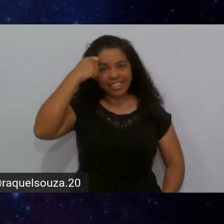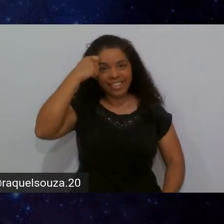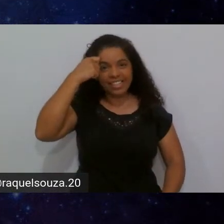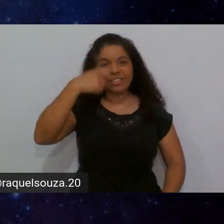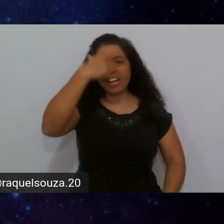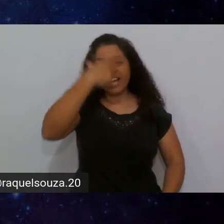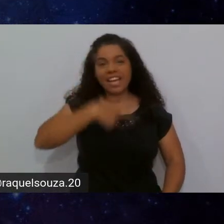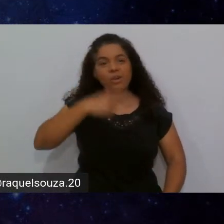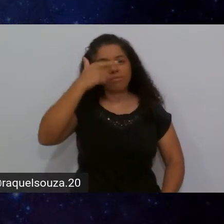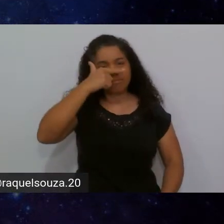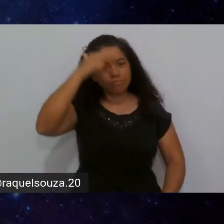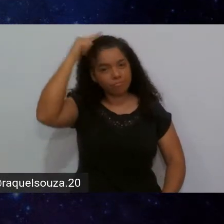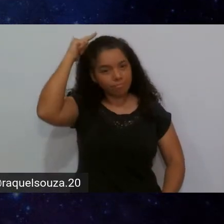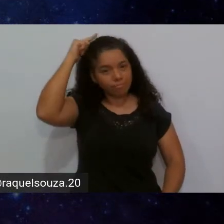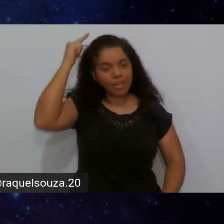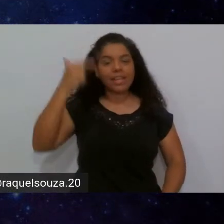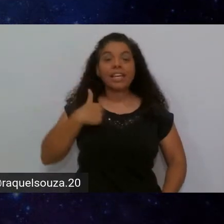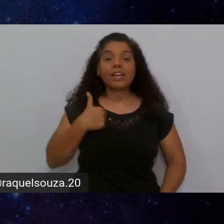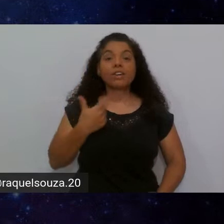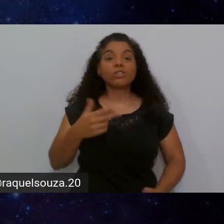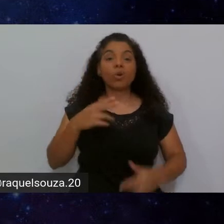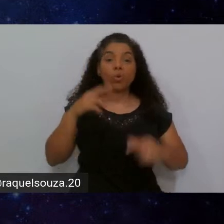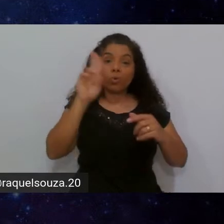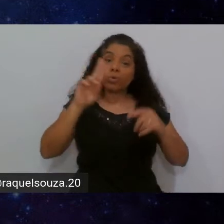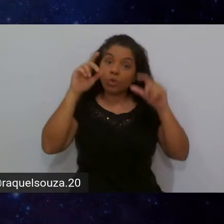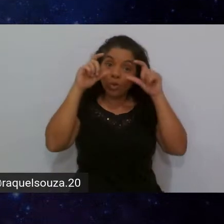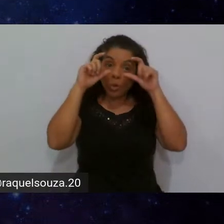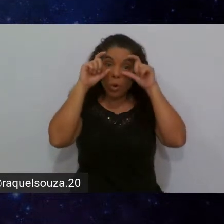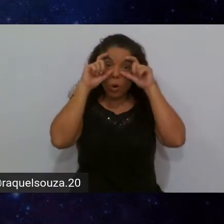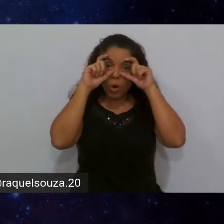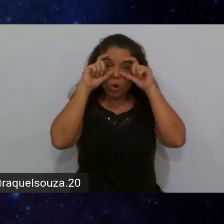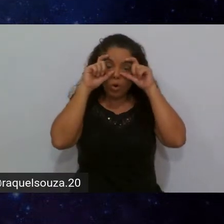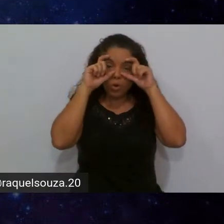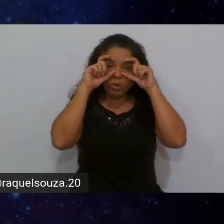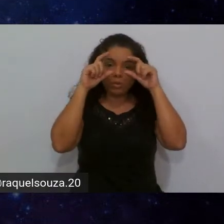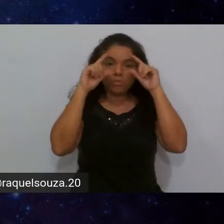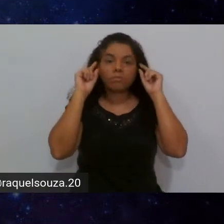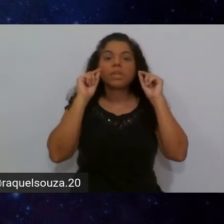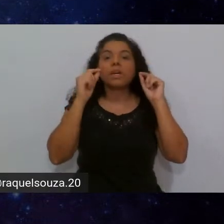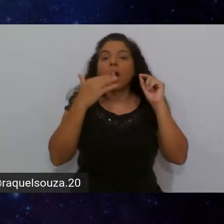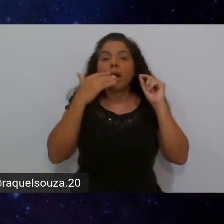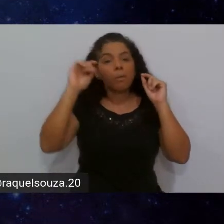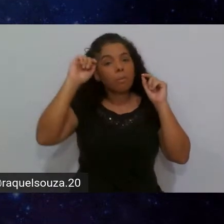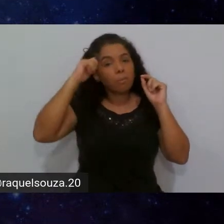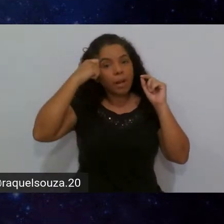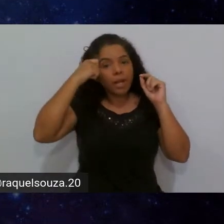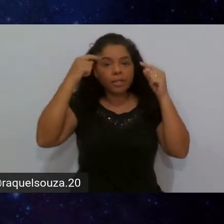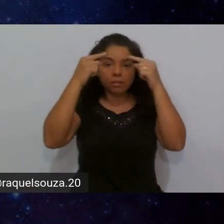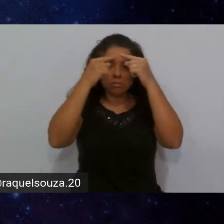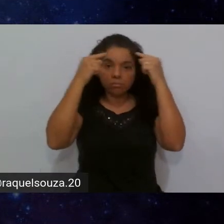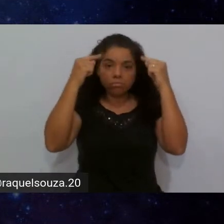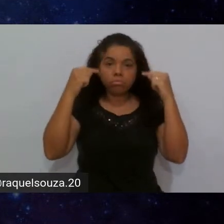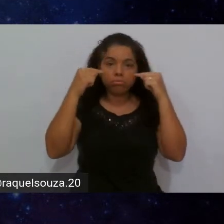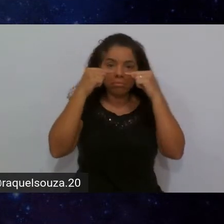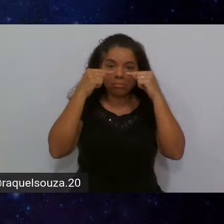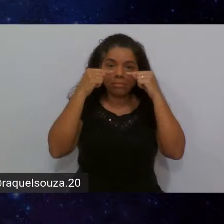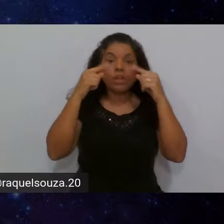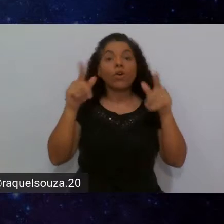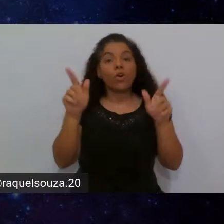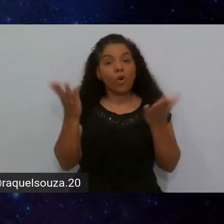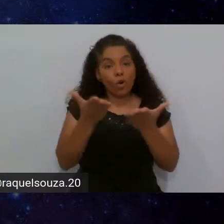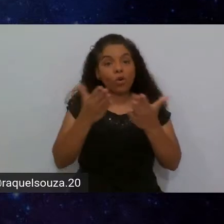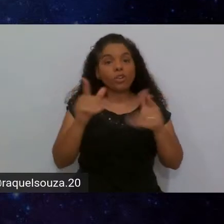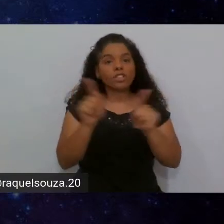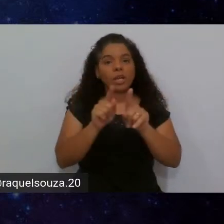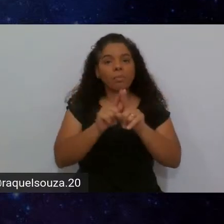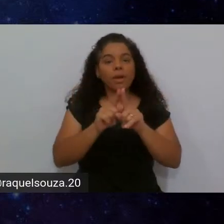careca, estou utilizando um óculos de armação preta, um óculos quadrado, estou hoje também vestindo